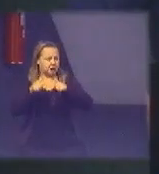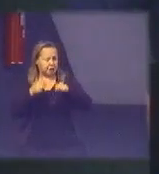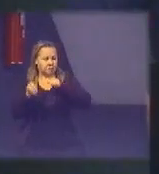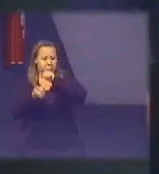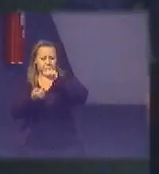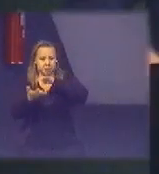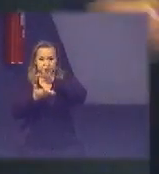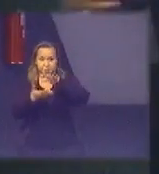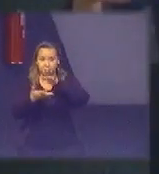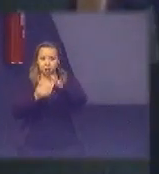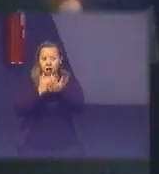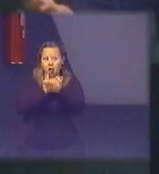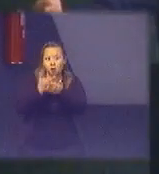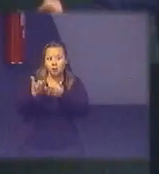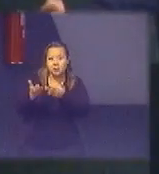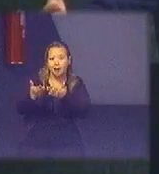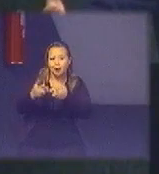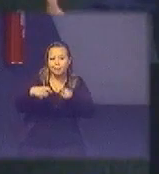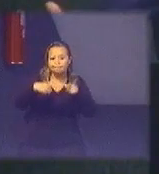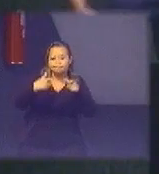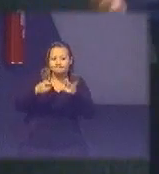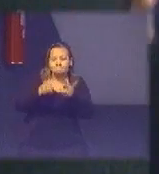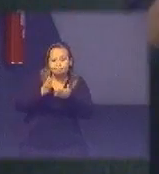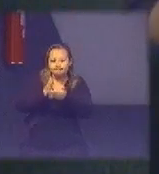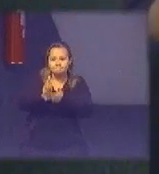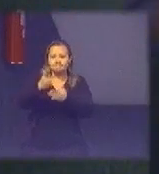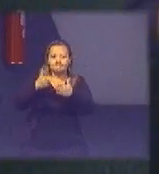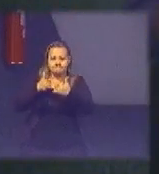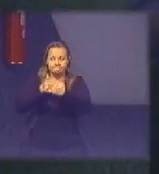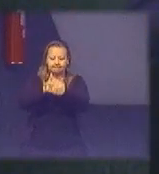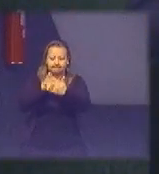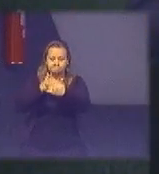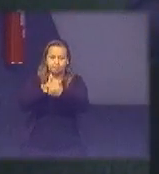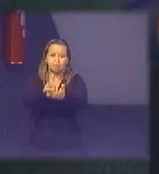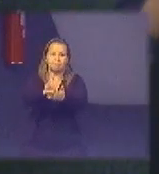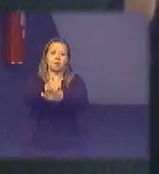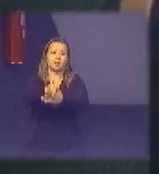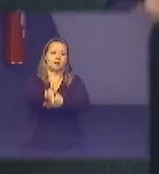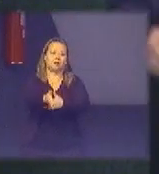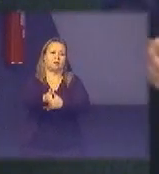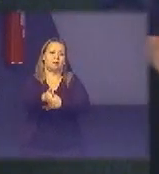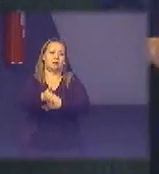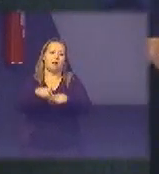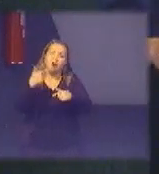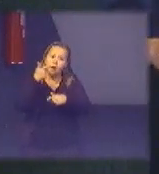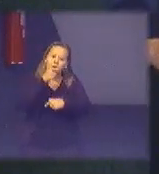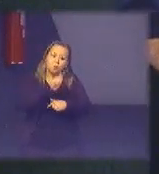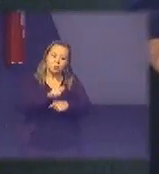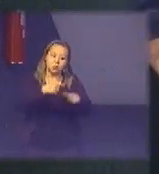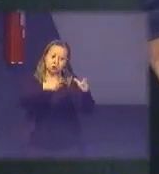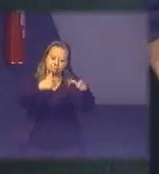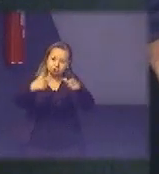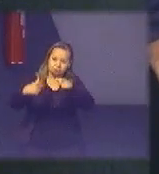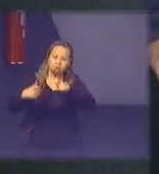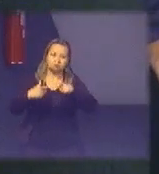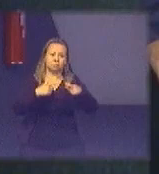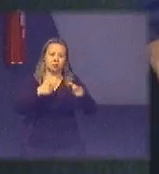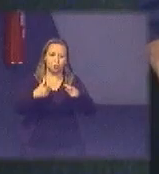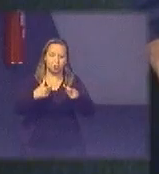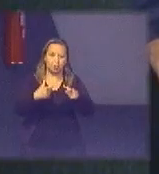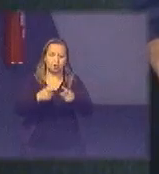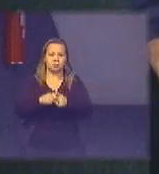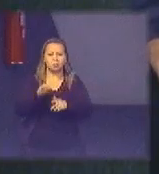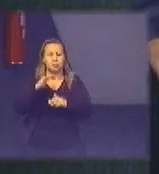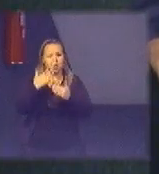a gente tem que começar a ganhar espaço cara porque senão a gente vai ficar cada vez mais comprimido eu fui chamado eu até tô nesse eu tô nesse comitê